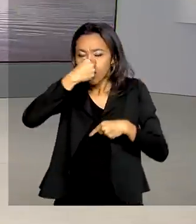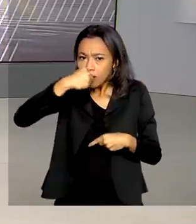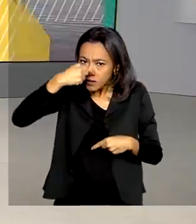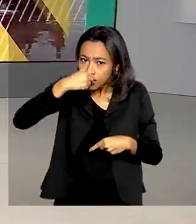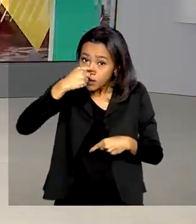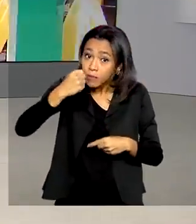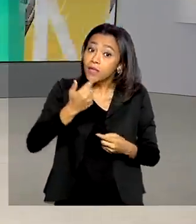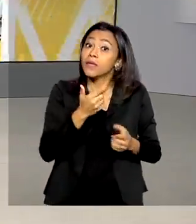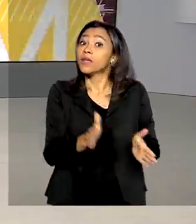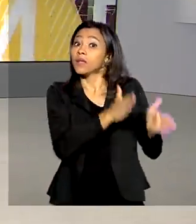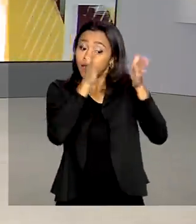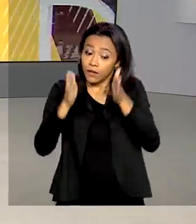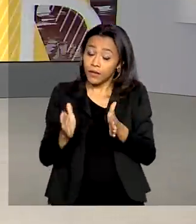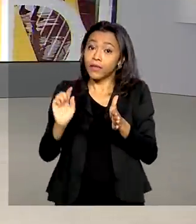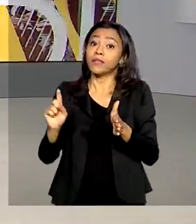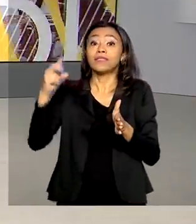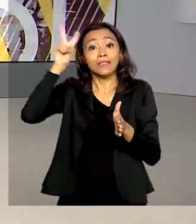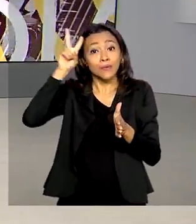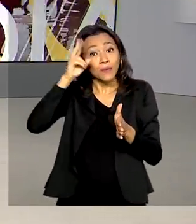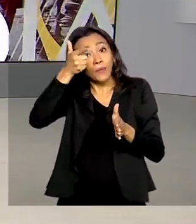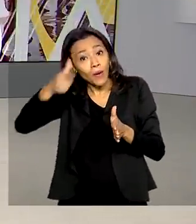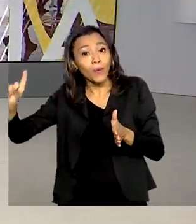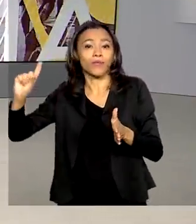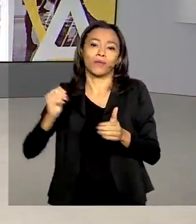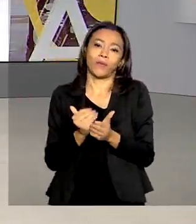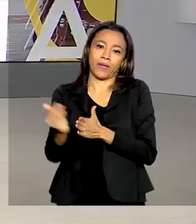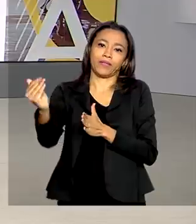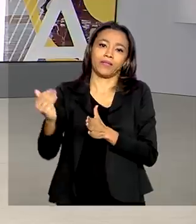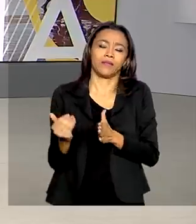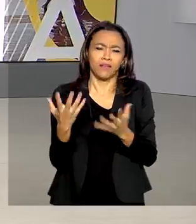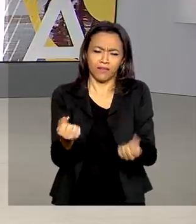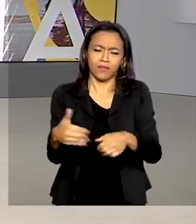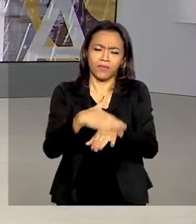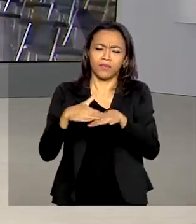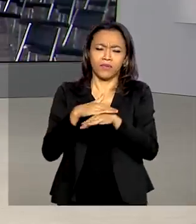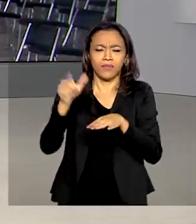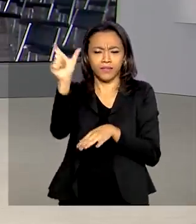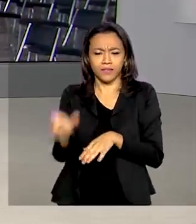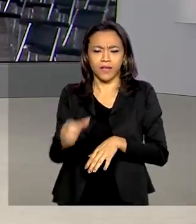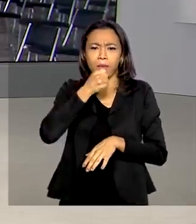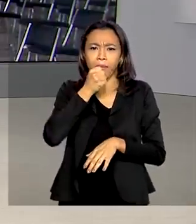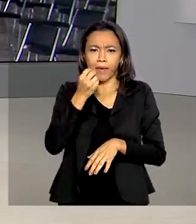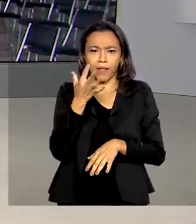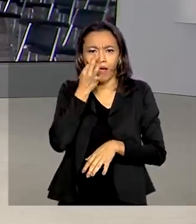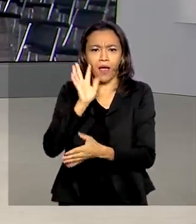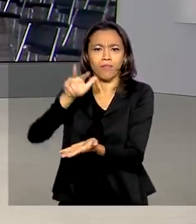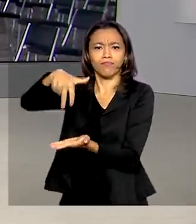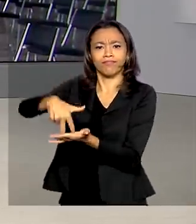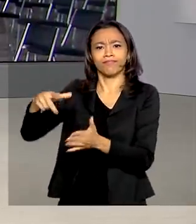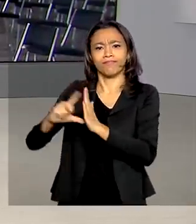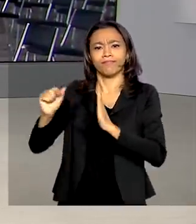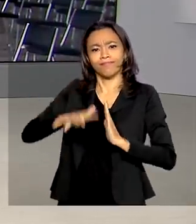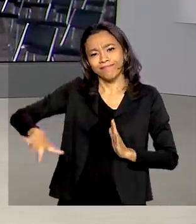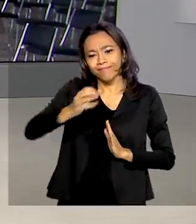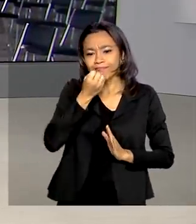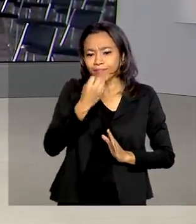e uma outra etapa começa na próxima segunda-feira. Vamos conversar então com a repórter Luciana Colares de Holanda. Ela está lá no Palácio do Planalto. Luciana,